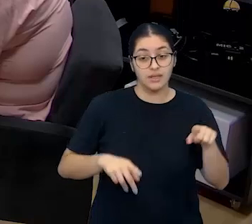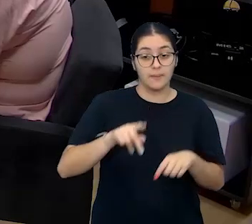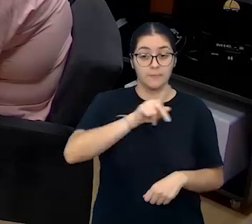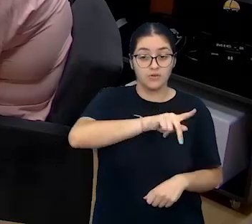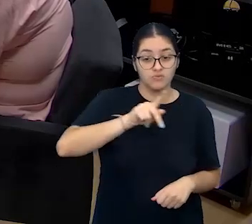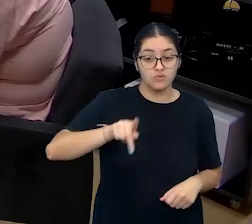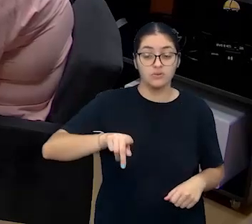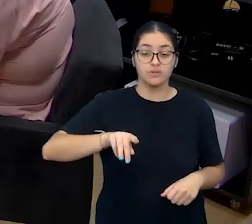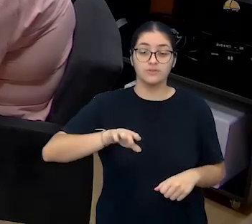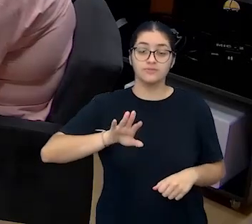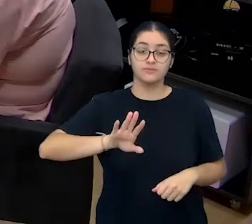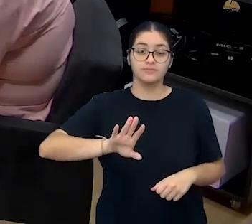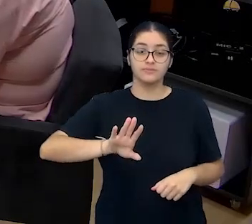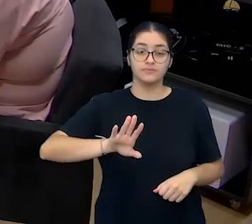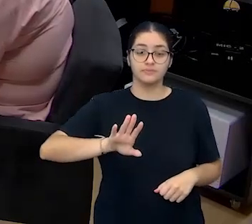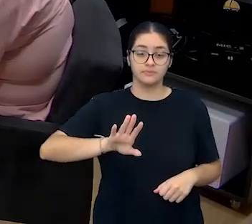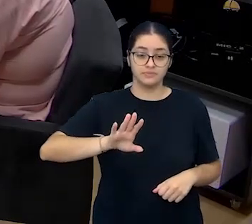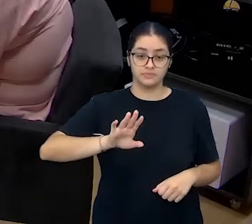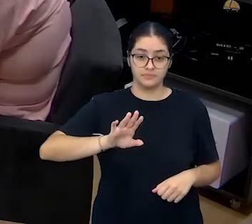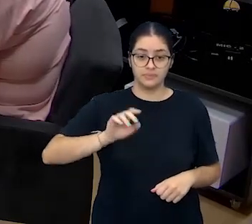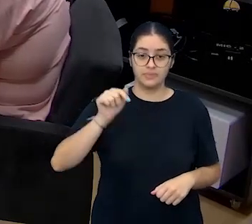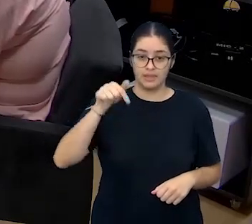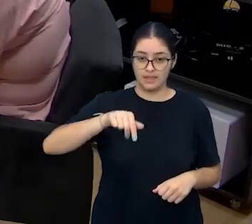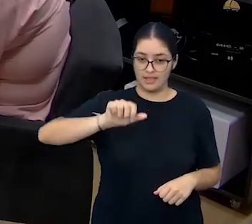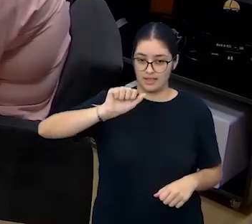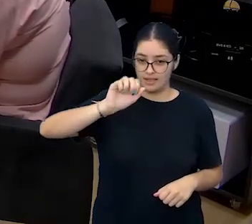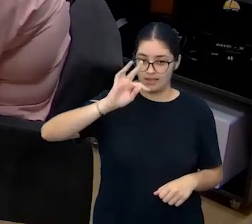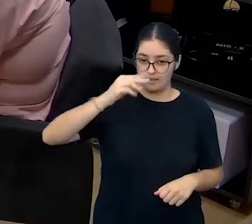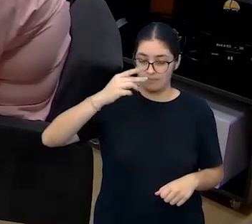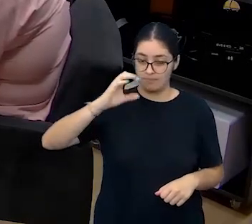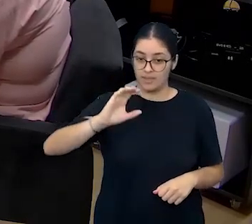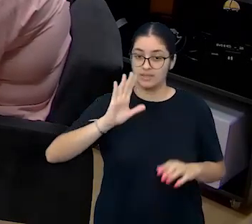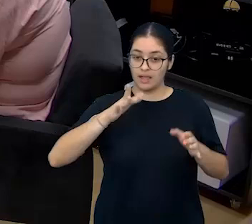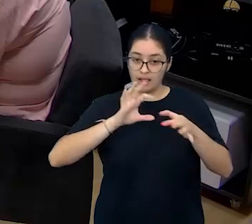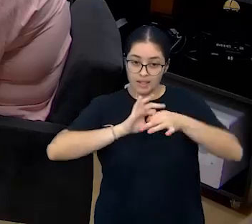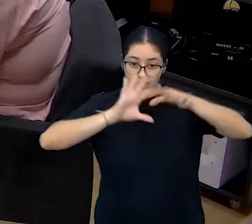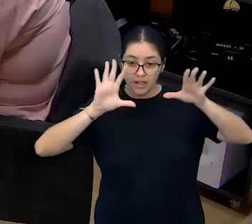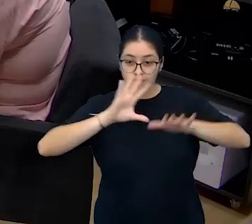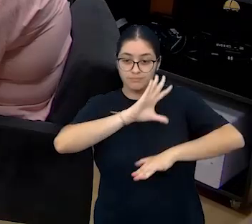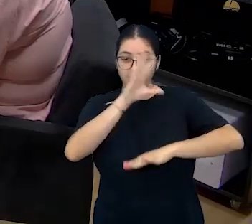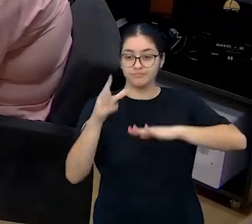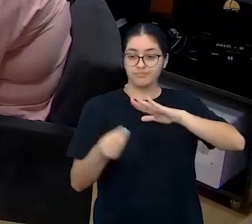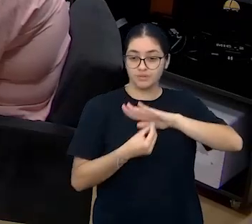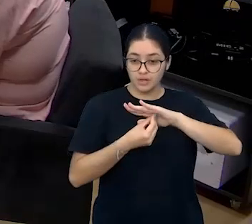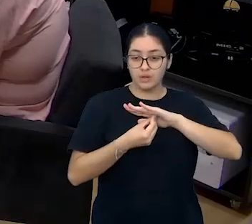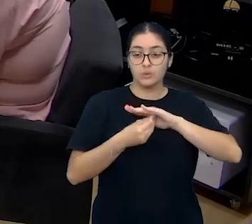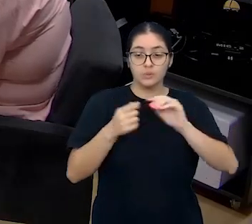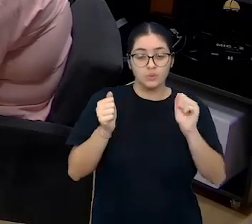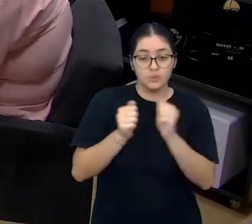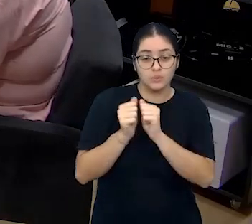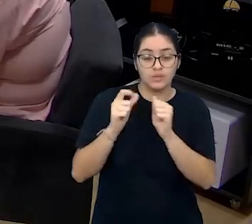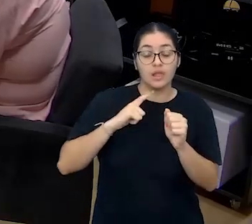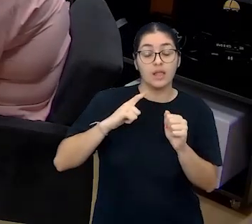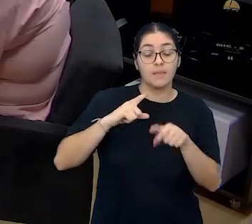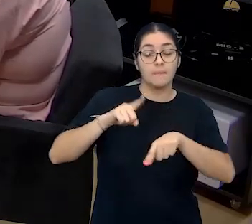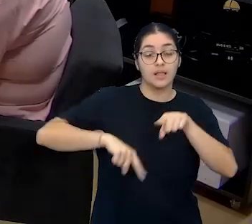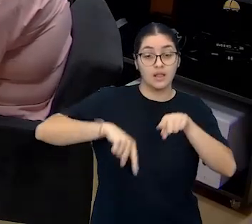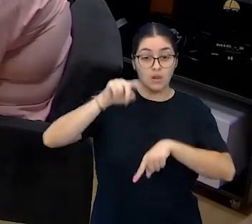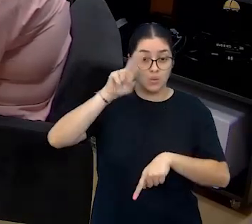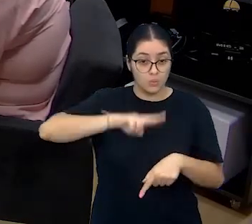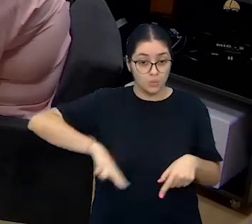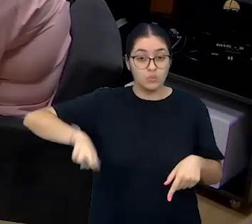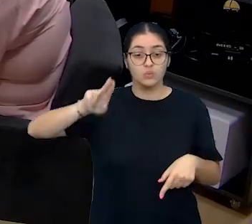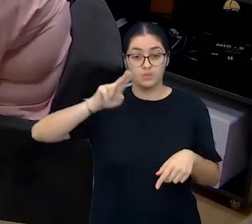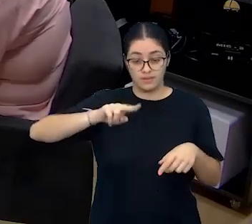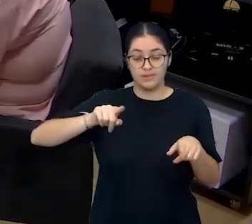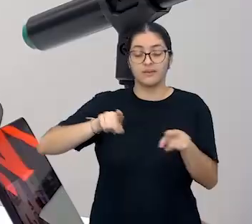assim que a nossa TPC estiver disponível lá no repositório, junto com ela, o material que foi utilizado e